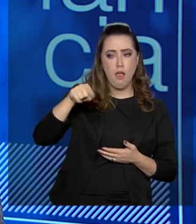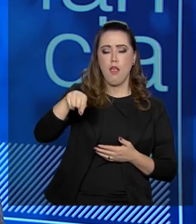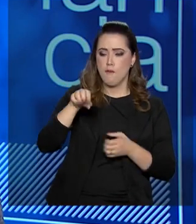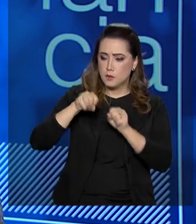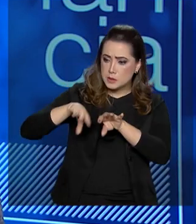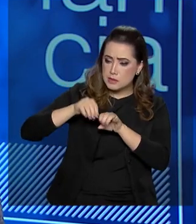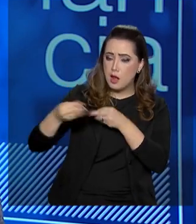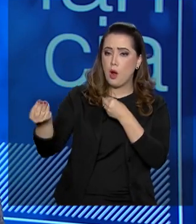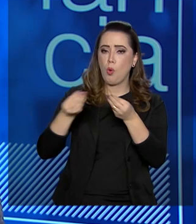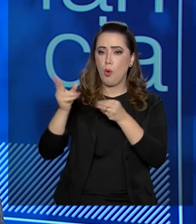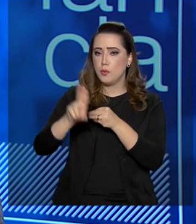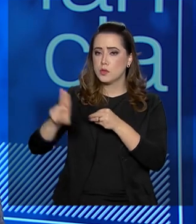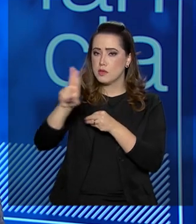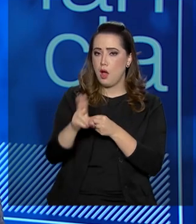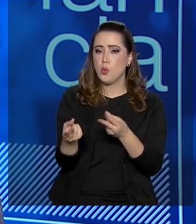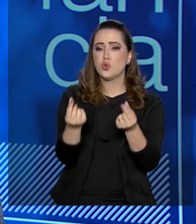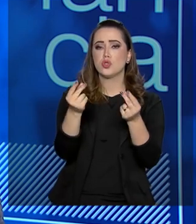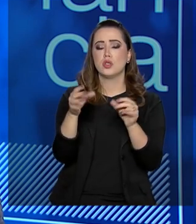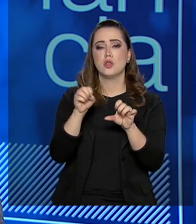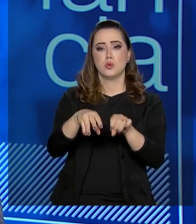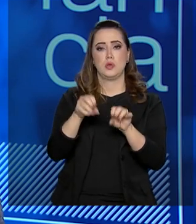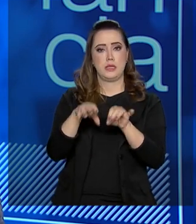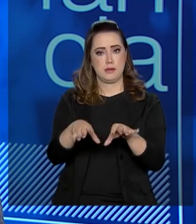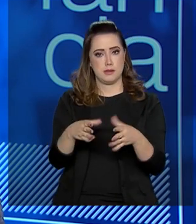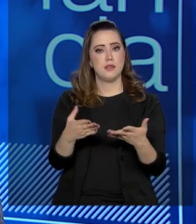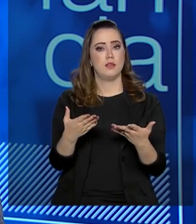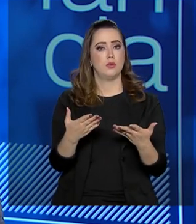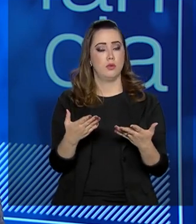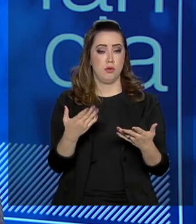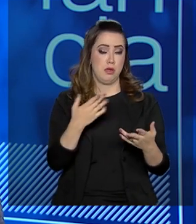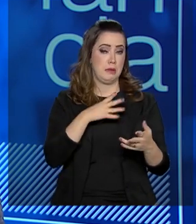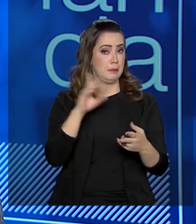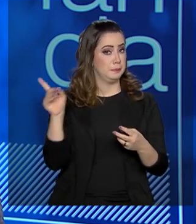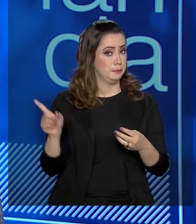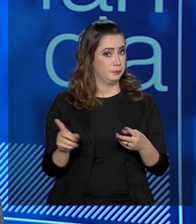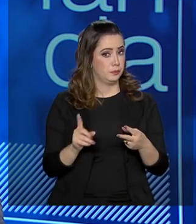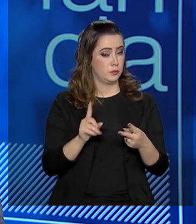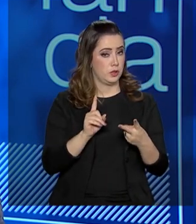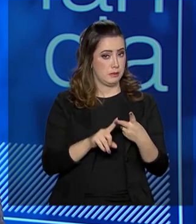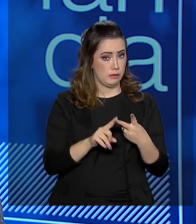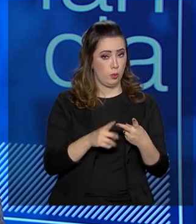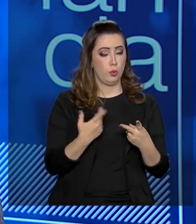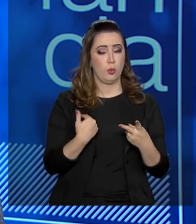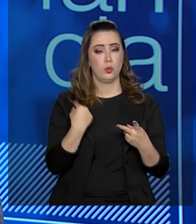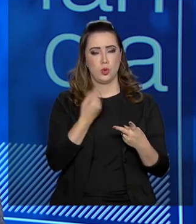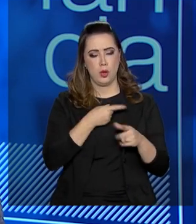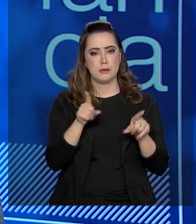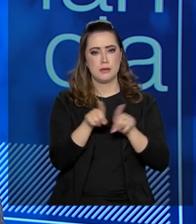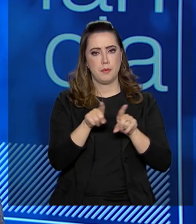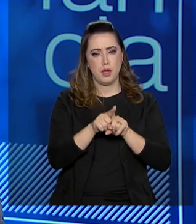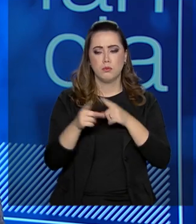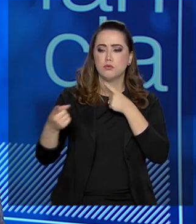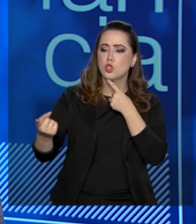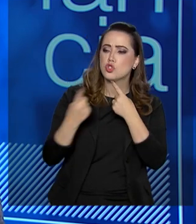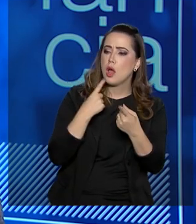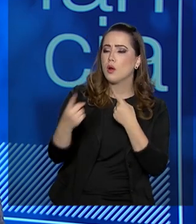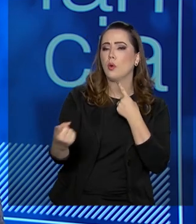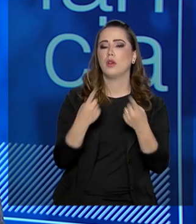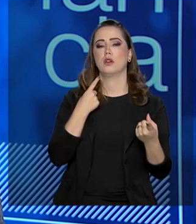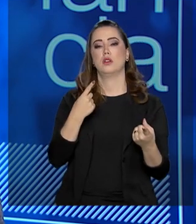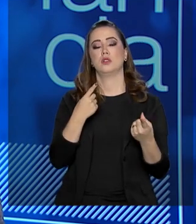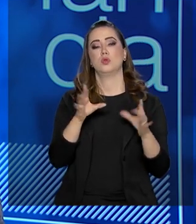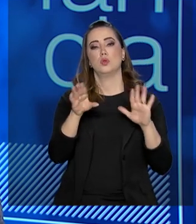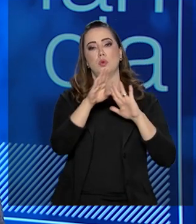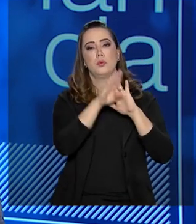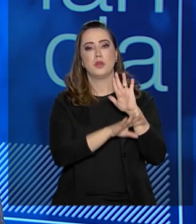utilizar o dinheiro da gestão pública para a educação. O segundo aspecto, nós estamos dialogando também num programa denominado